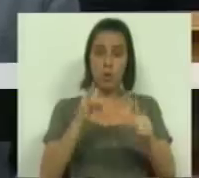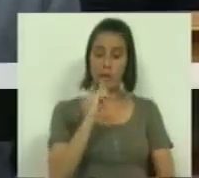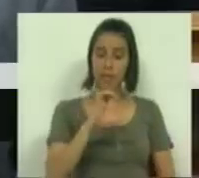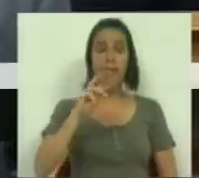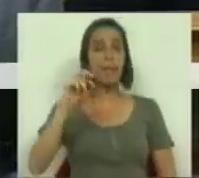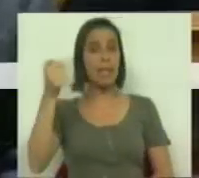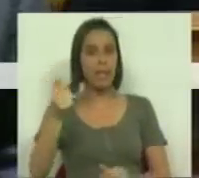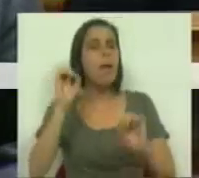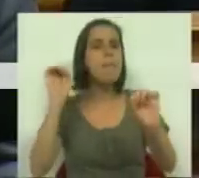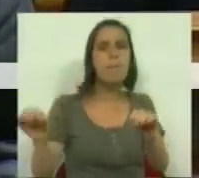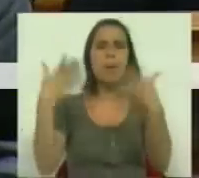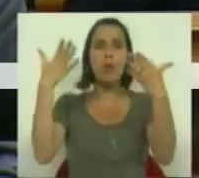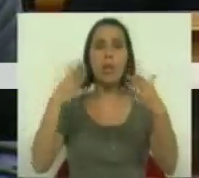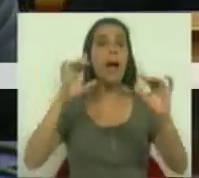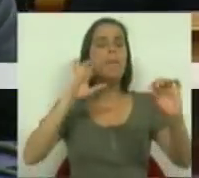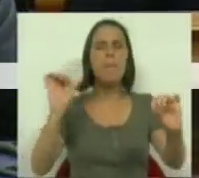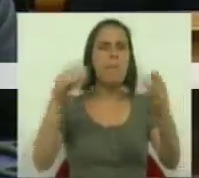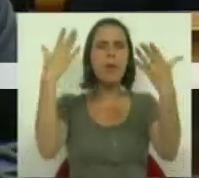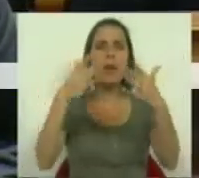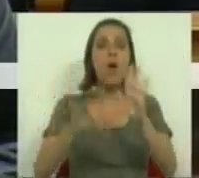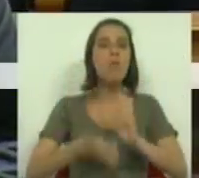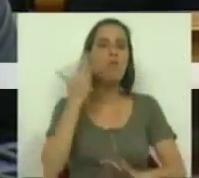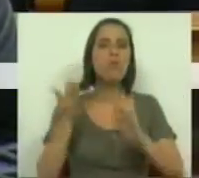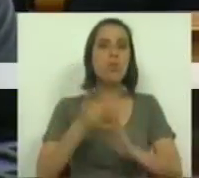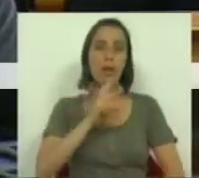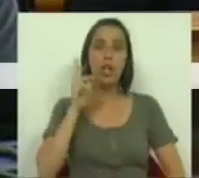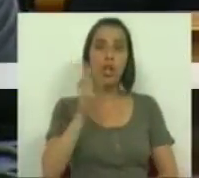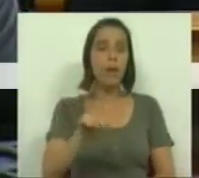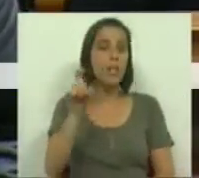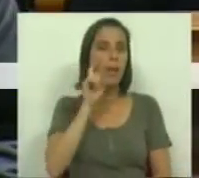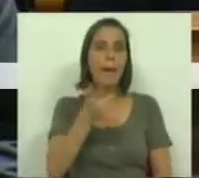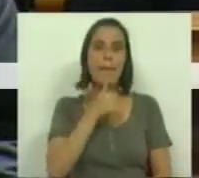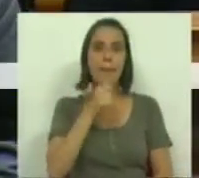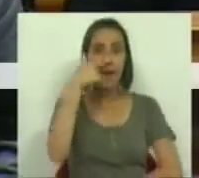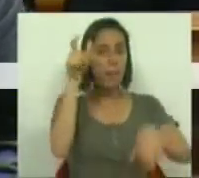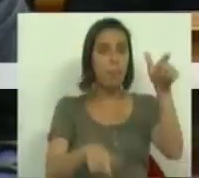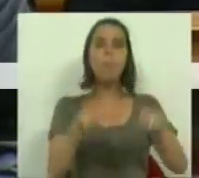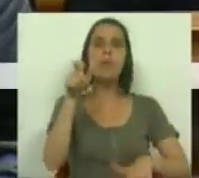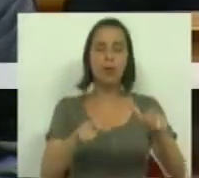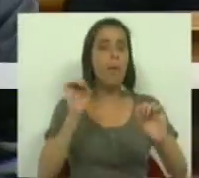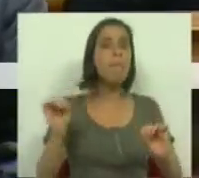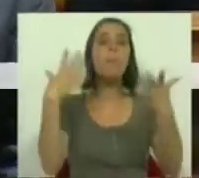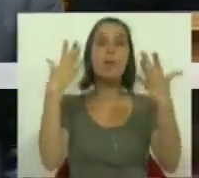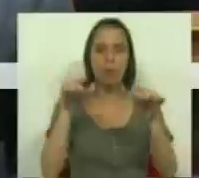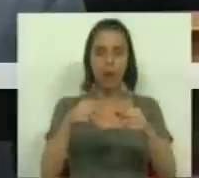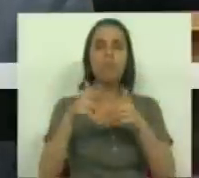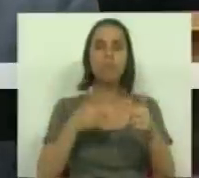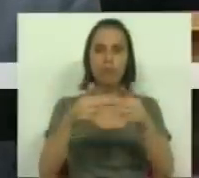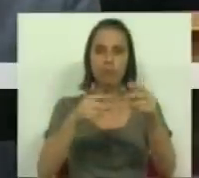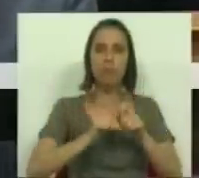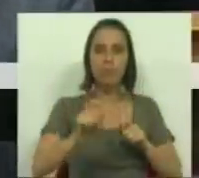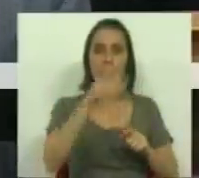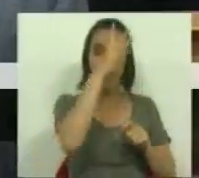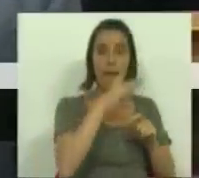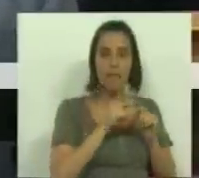IC35, há a prioridade. A prioridade da urgência de responder à segurança das pessoas e, por isso, a prioridade à construção do